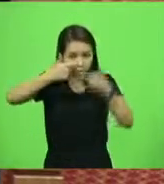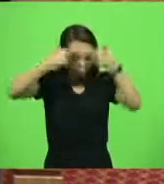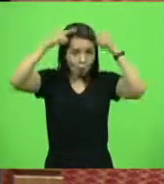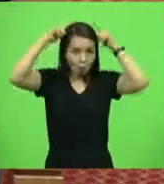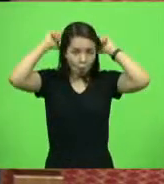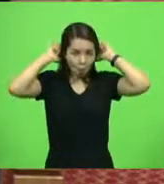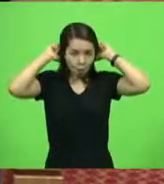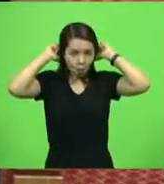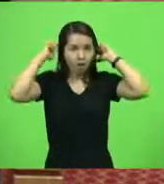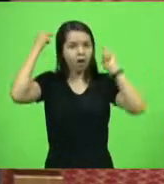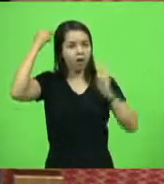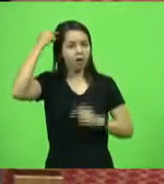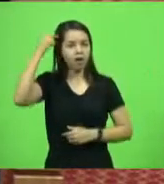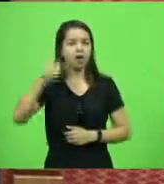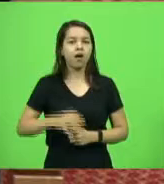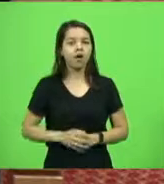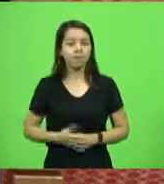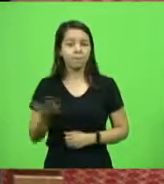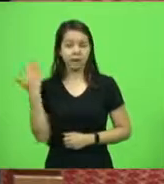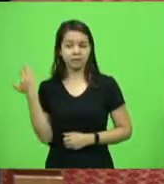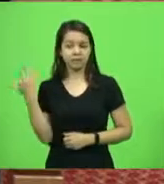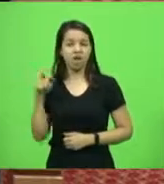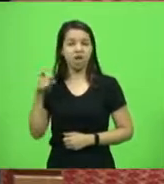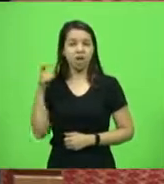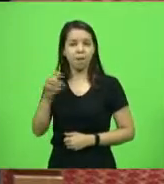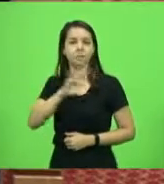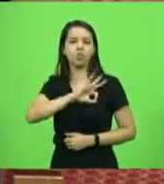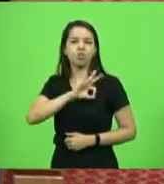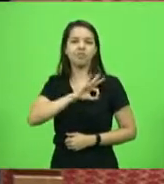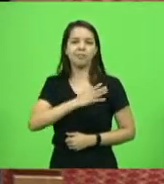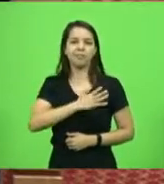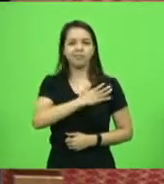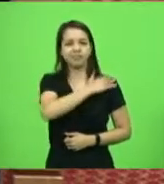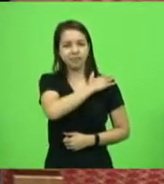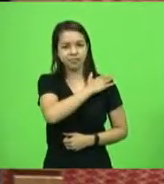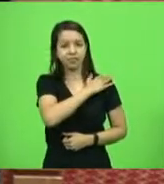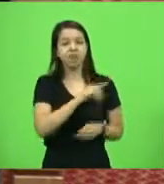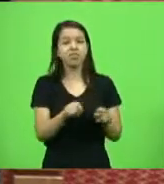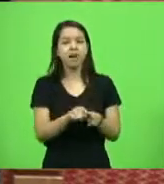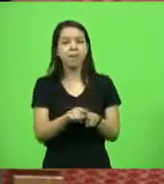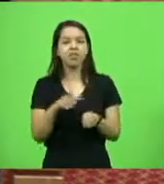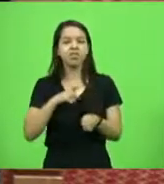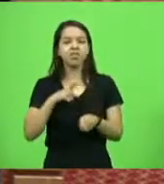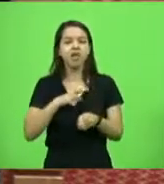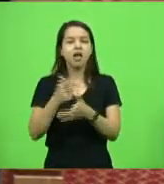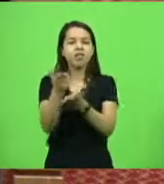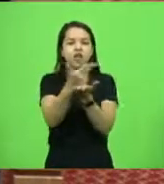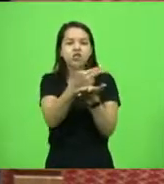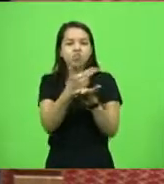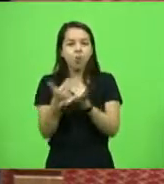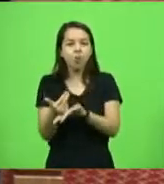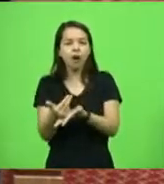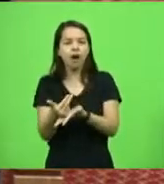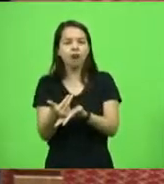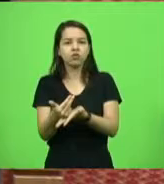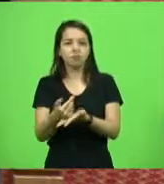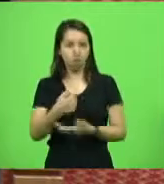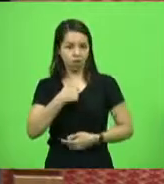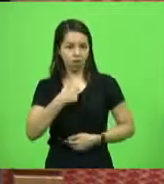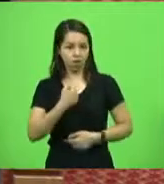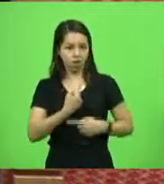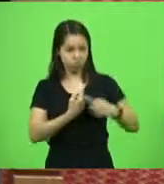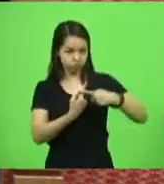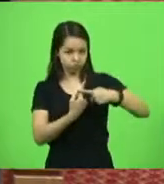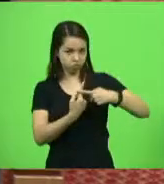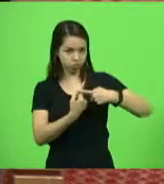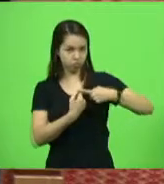da Polícia Militar, também tem como característica a tatuagem de um crucifixo no peito e que